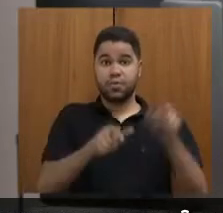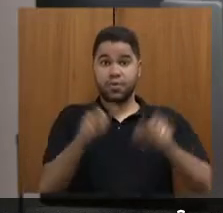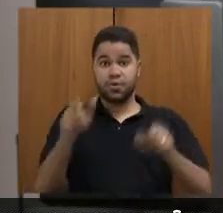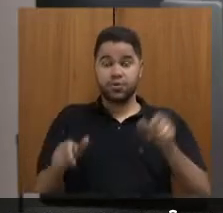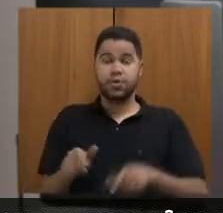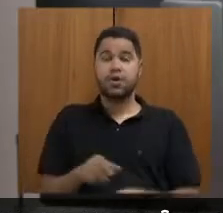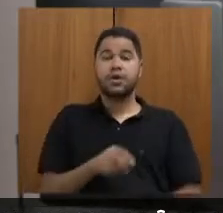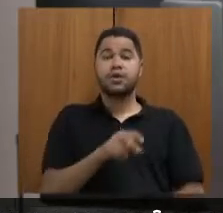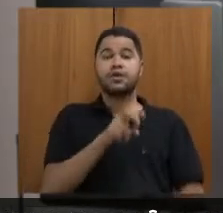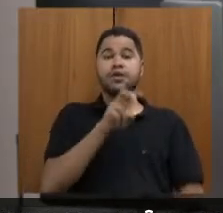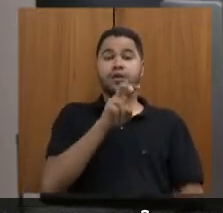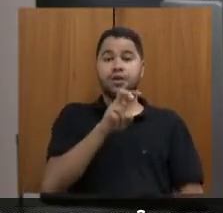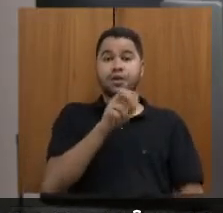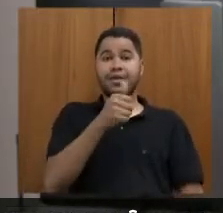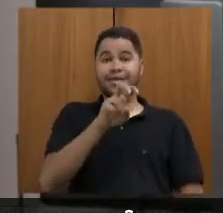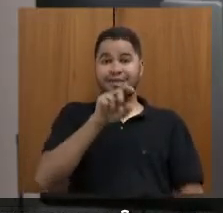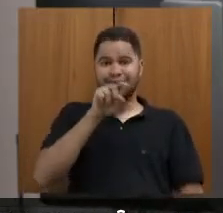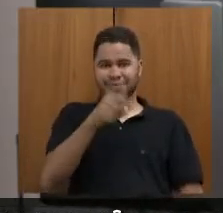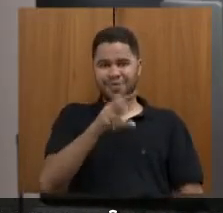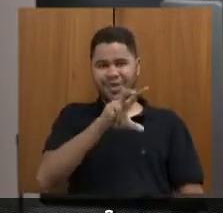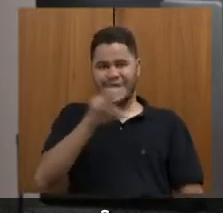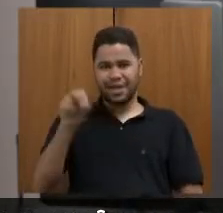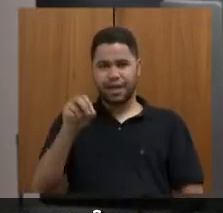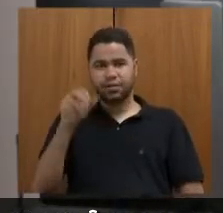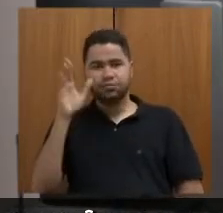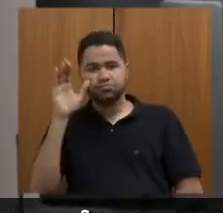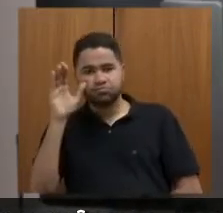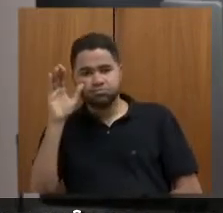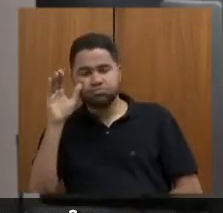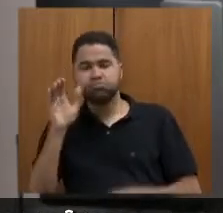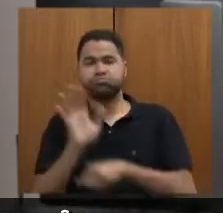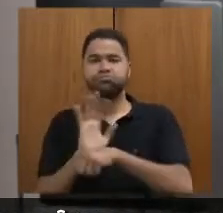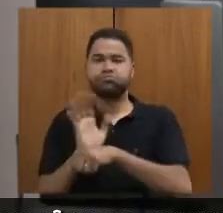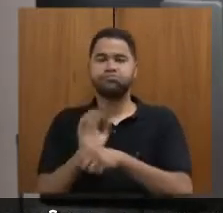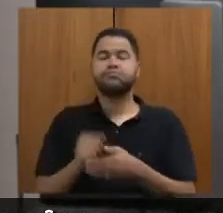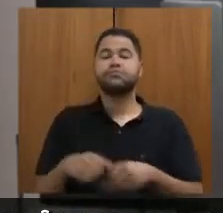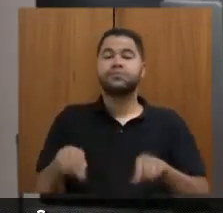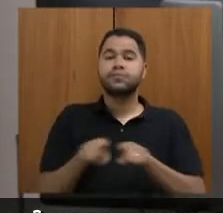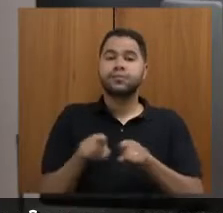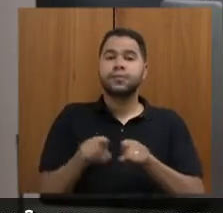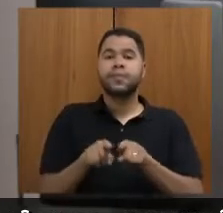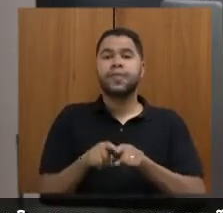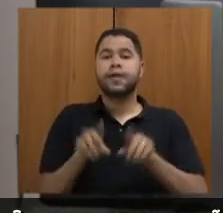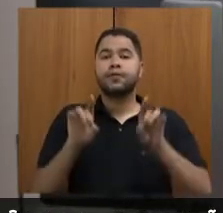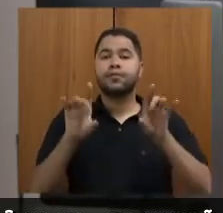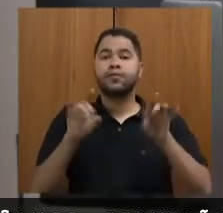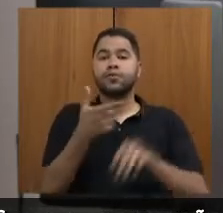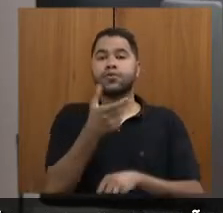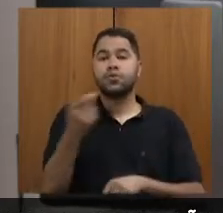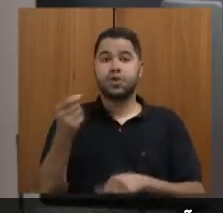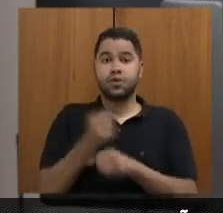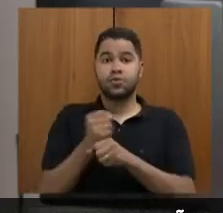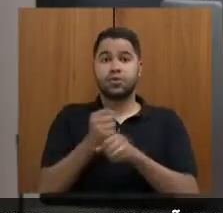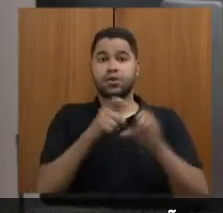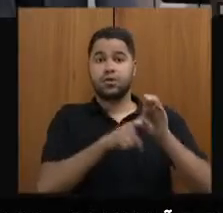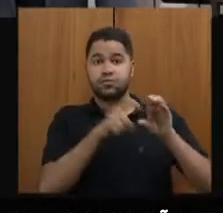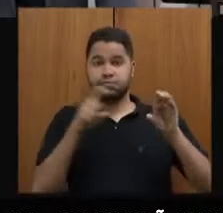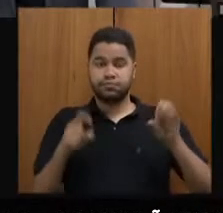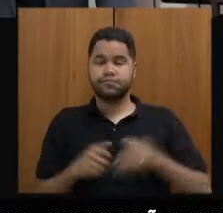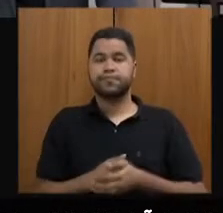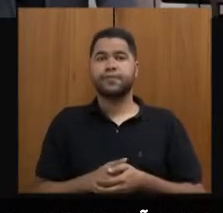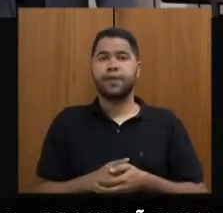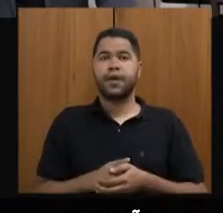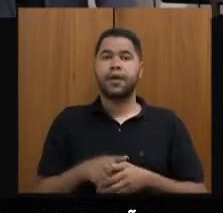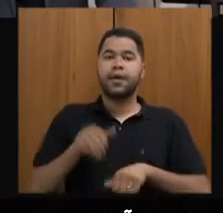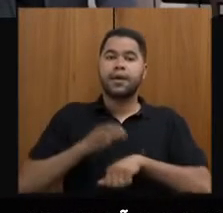visualizações, realização do 13º Laboratório de Regência, o especial 200 anos da Independência, gravação das